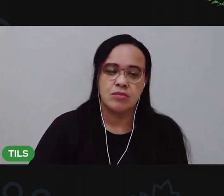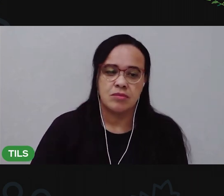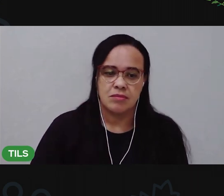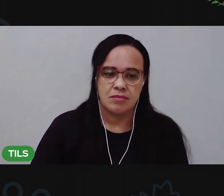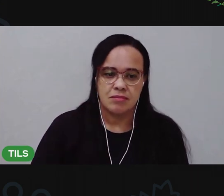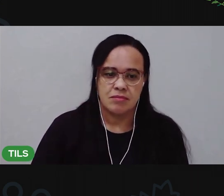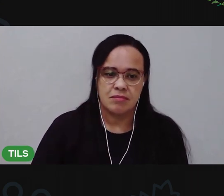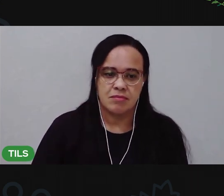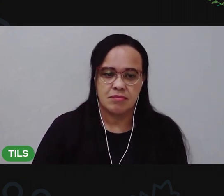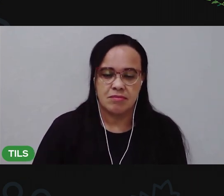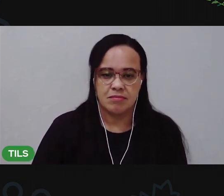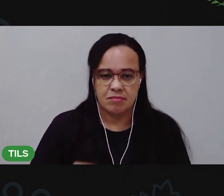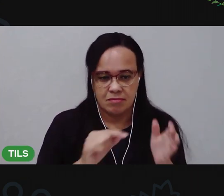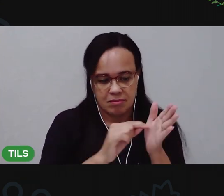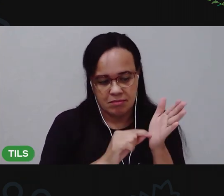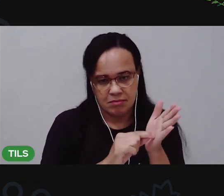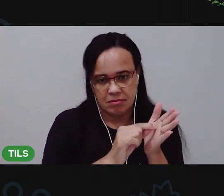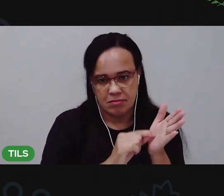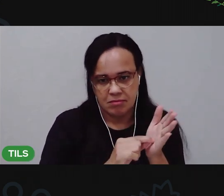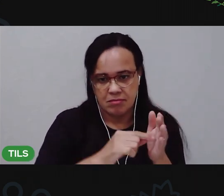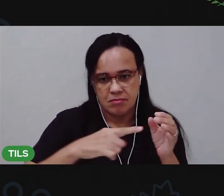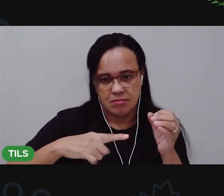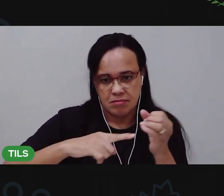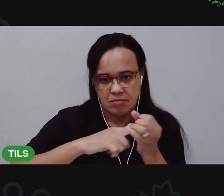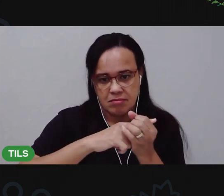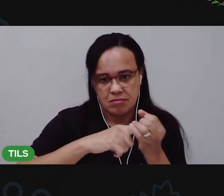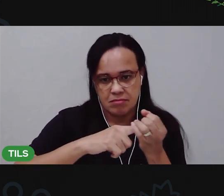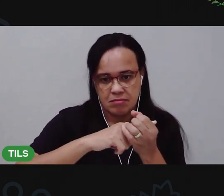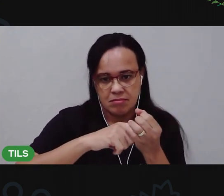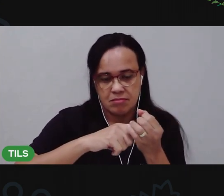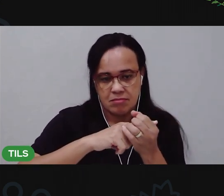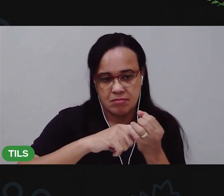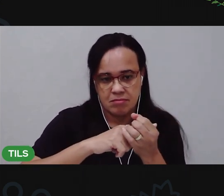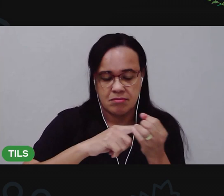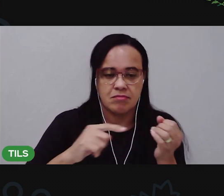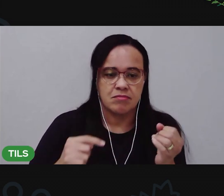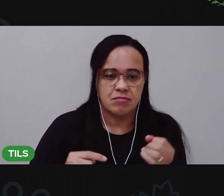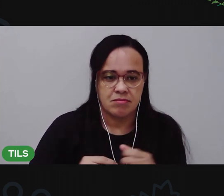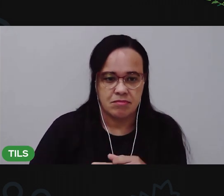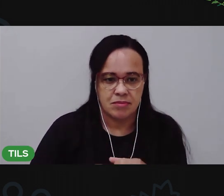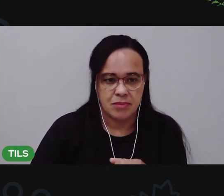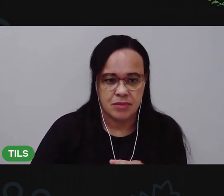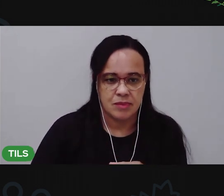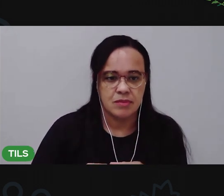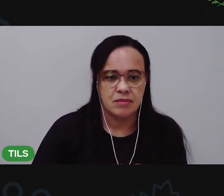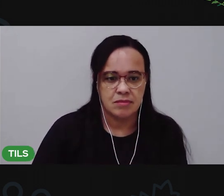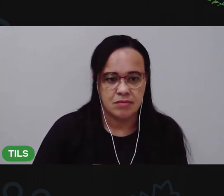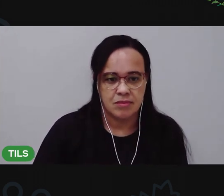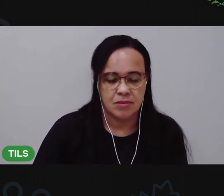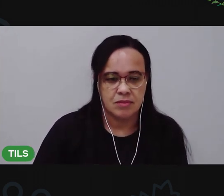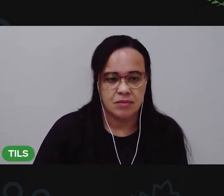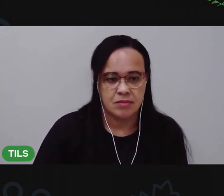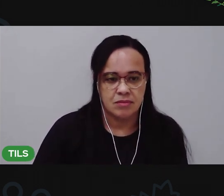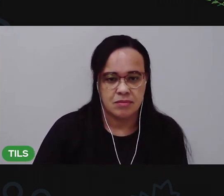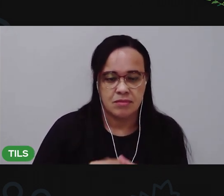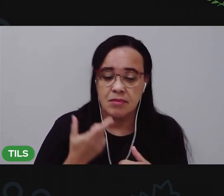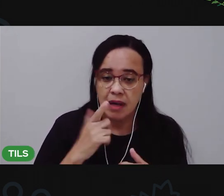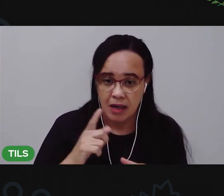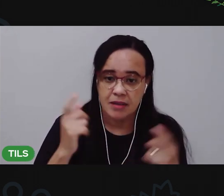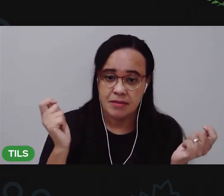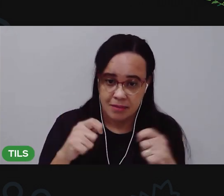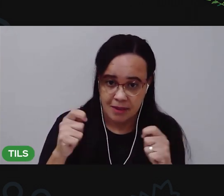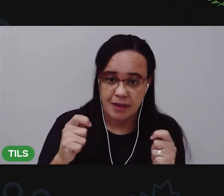Faça um furo no fundo do copo descartável. Vai empurrando. Pode empurrar devagarzinho que você consegue